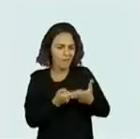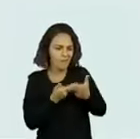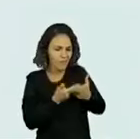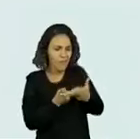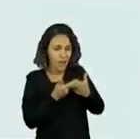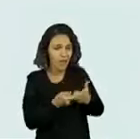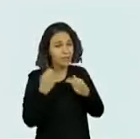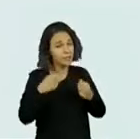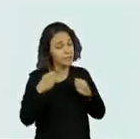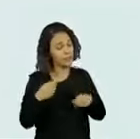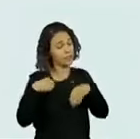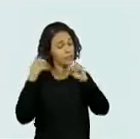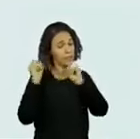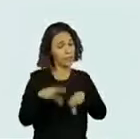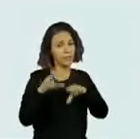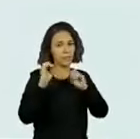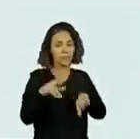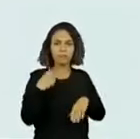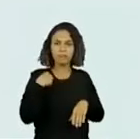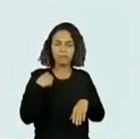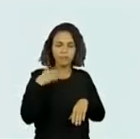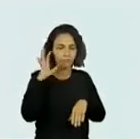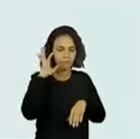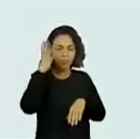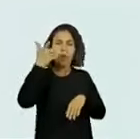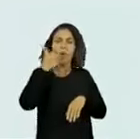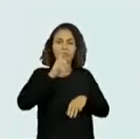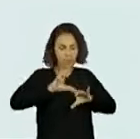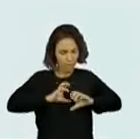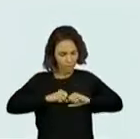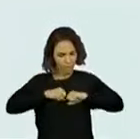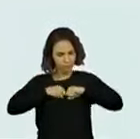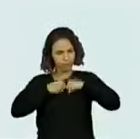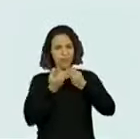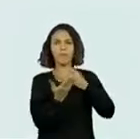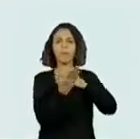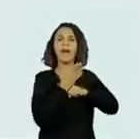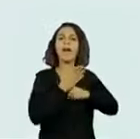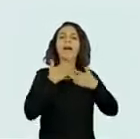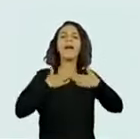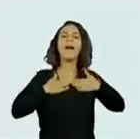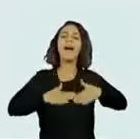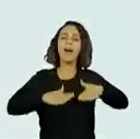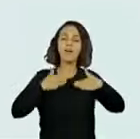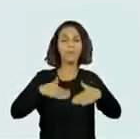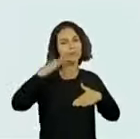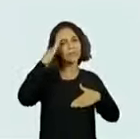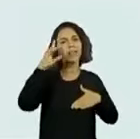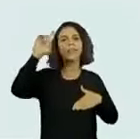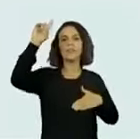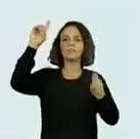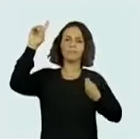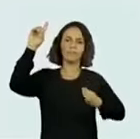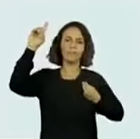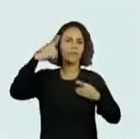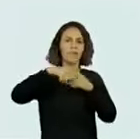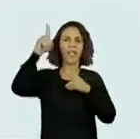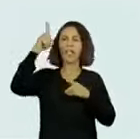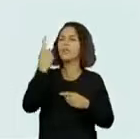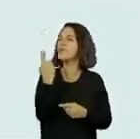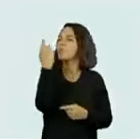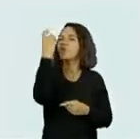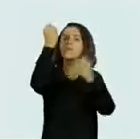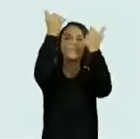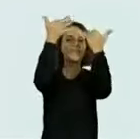é preciso para ensinar, sei lá de onde está vindo, mas veio para me acalmar. Tenho certeza que Deus está presente, porque só Ele pode